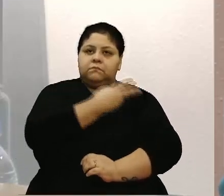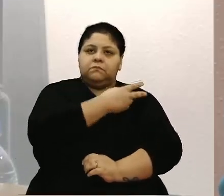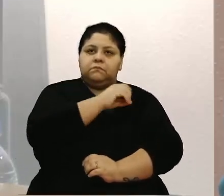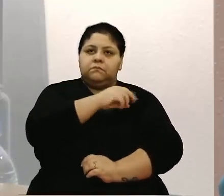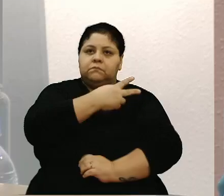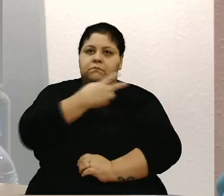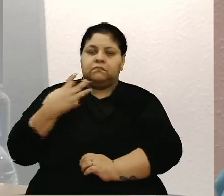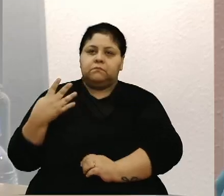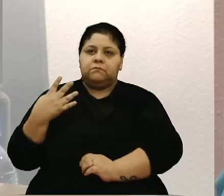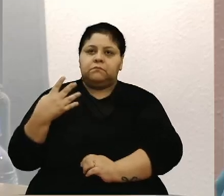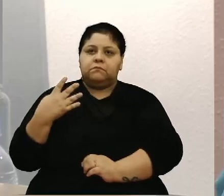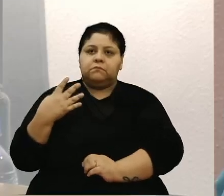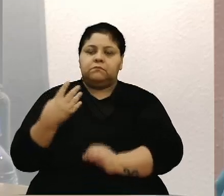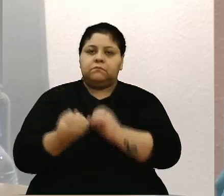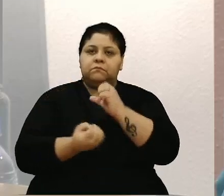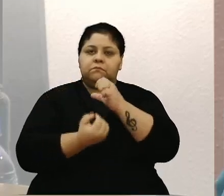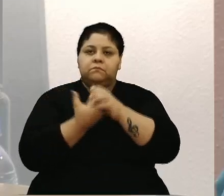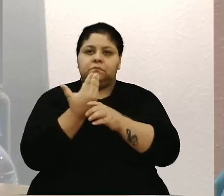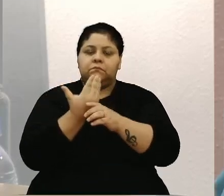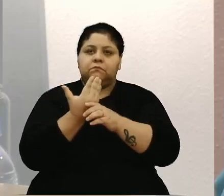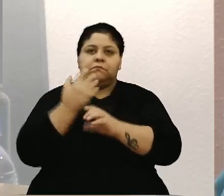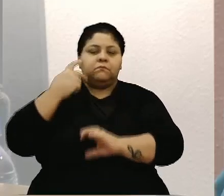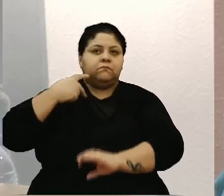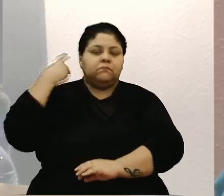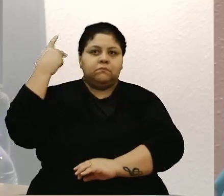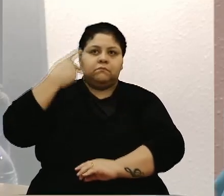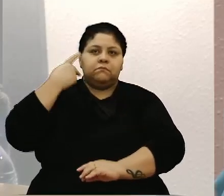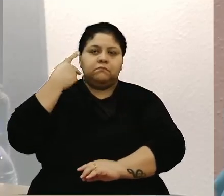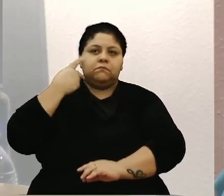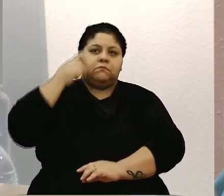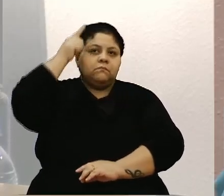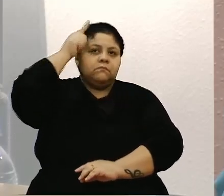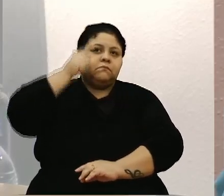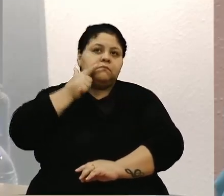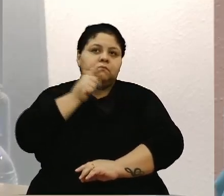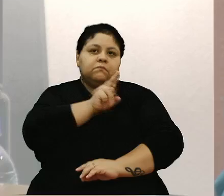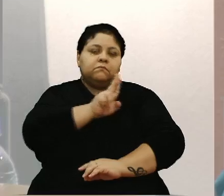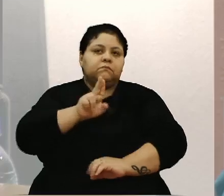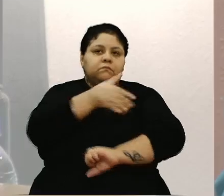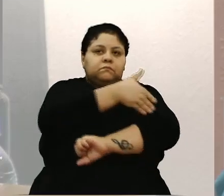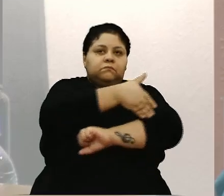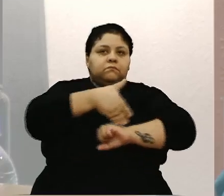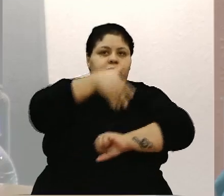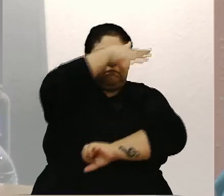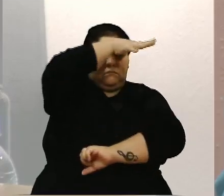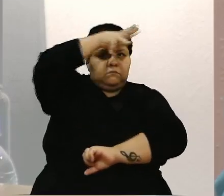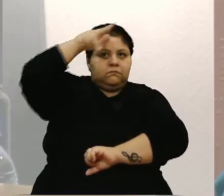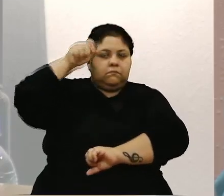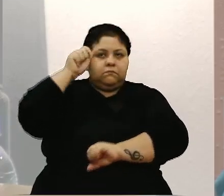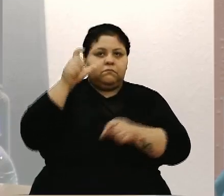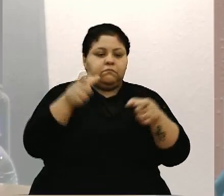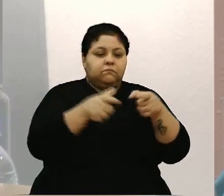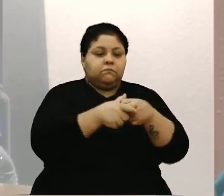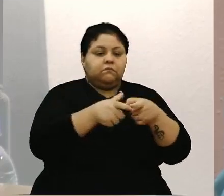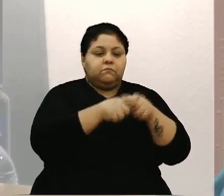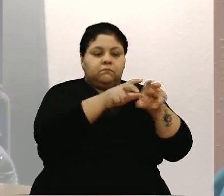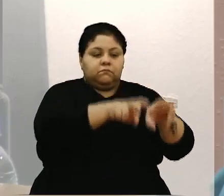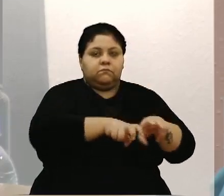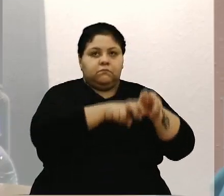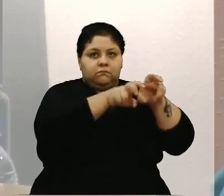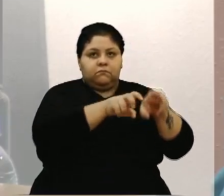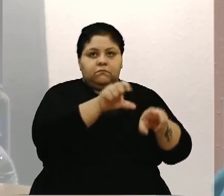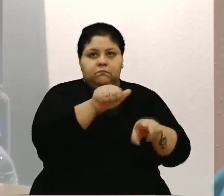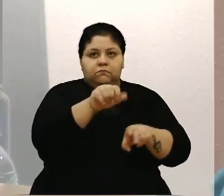barra 2024, de autoria do vereador Lucas Carenhato, que denomina via pública municipal no distrito de Fazenda Souza,